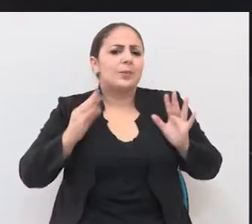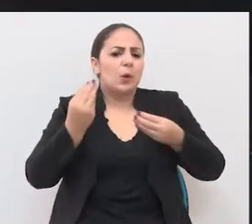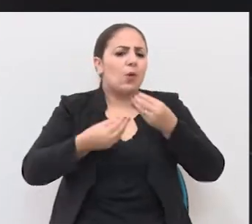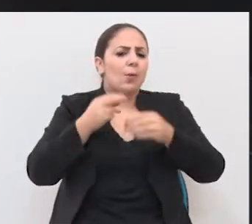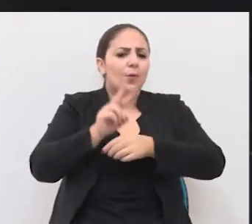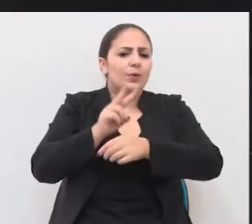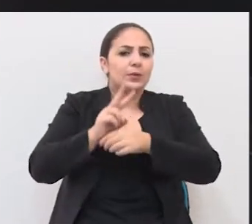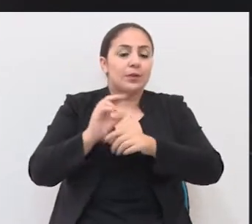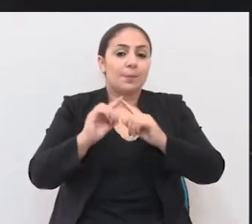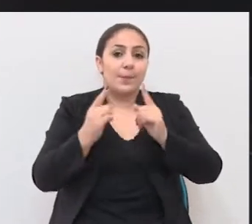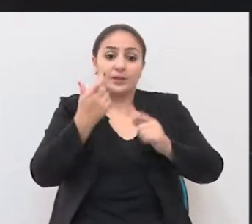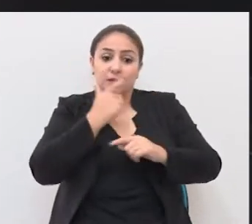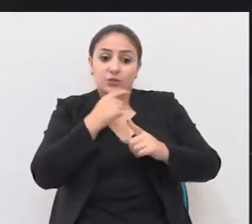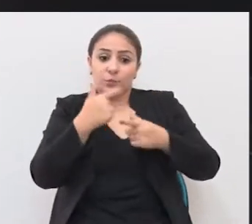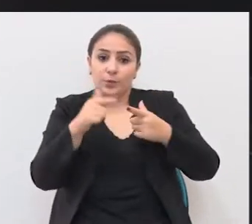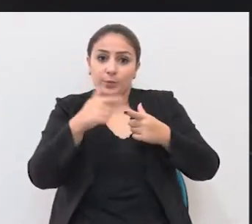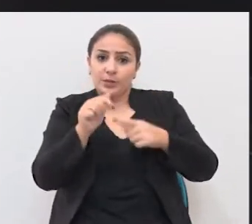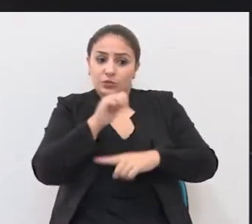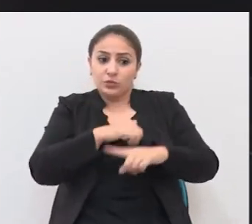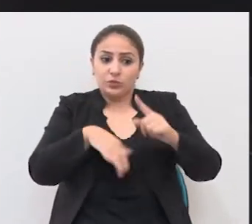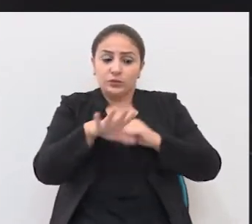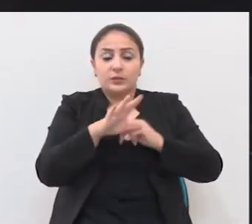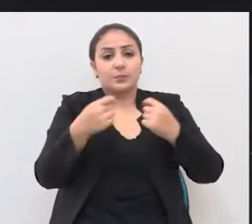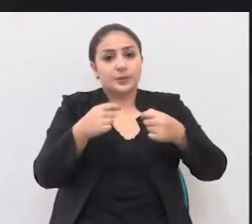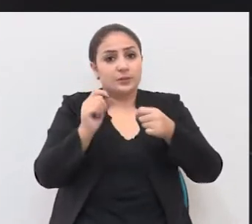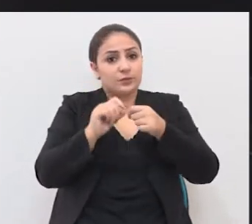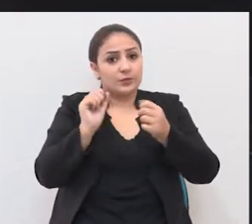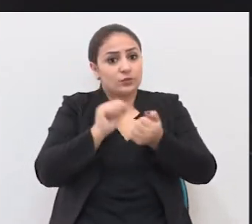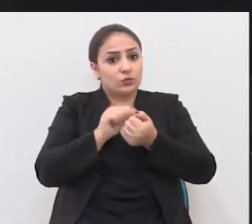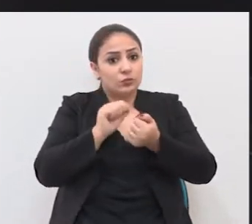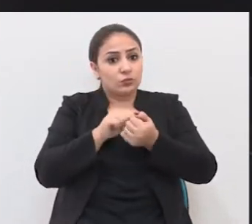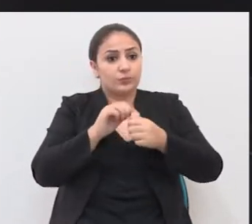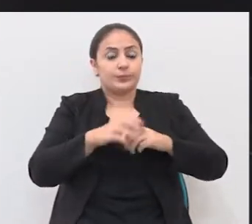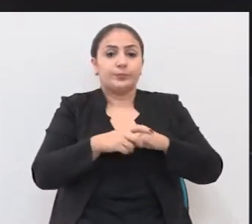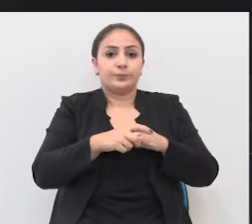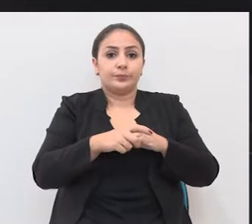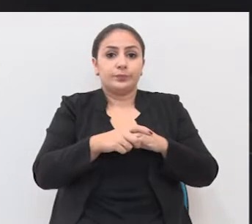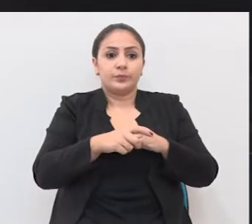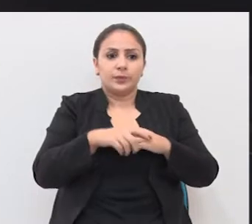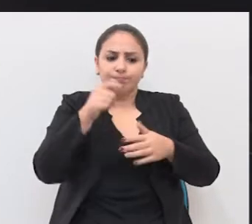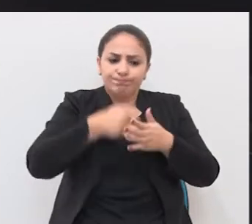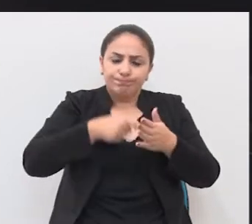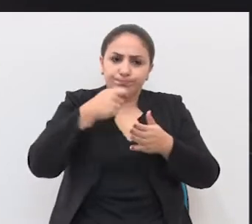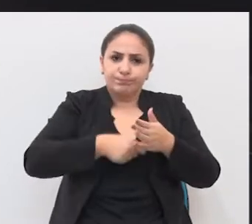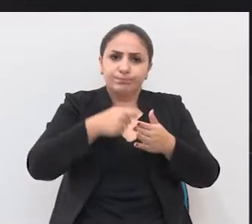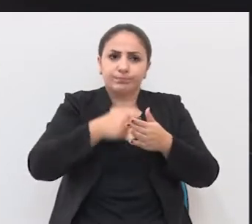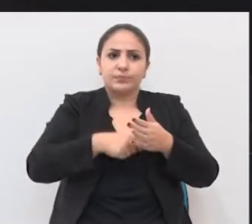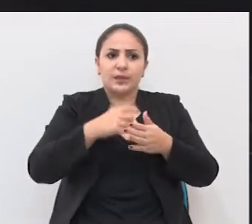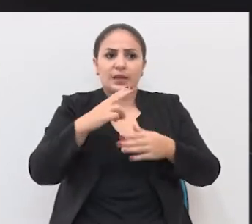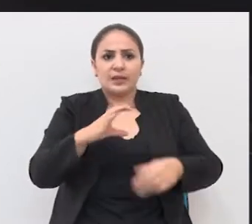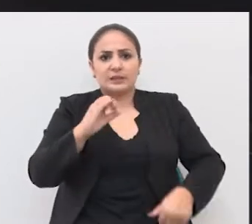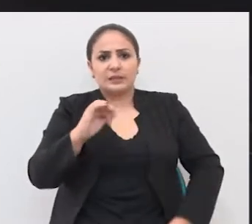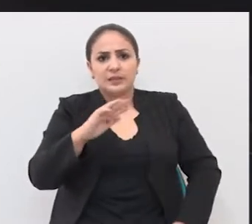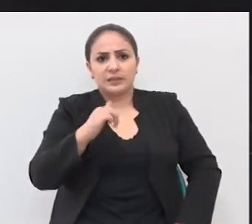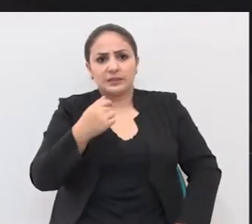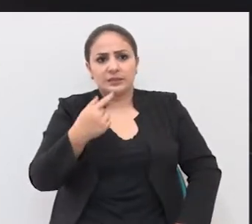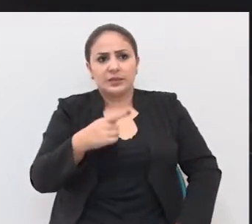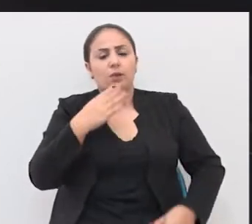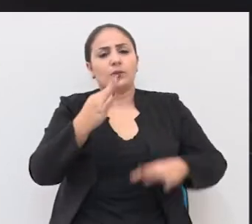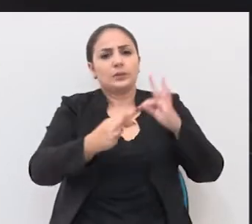não sabe o que fazer. Mas é um problema que toda a sociedade tem que enfrentar junto. Brigar por castração,